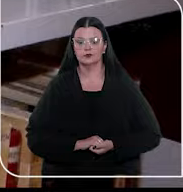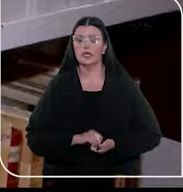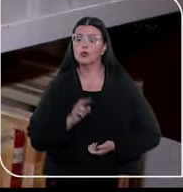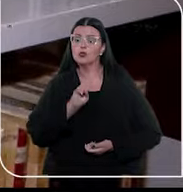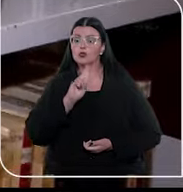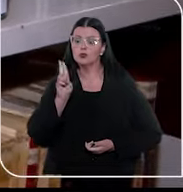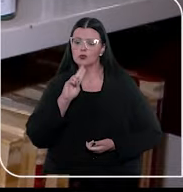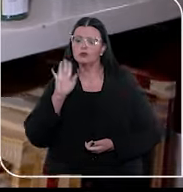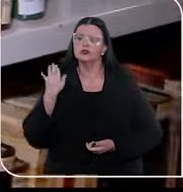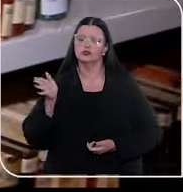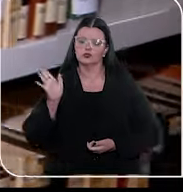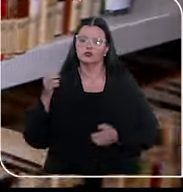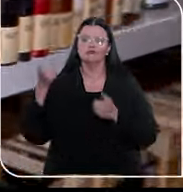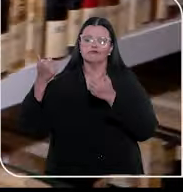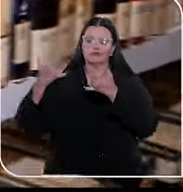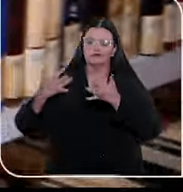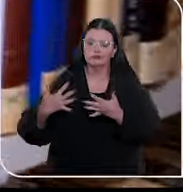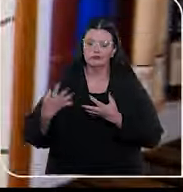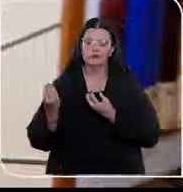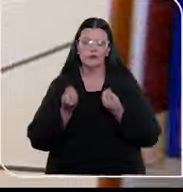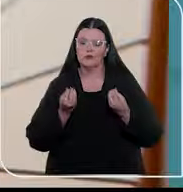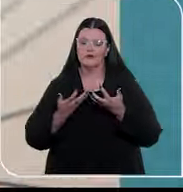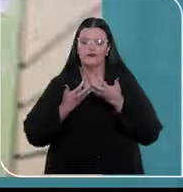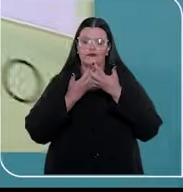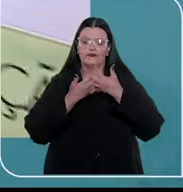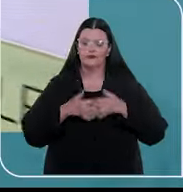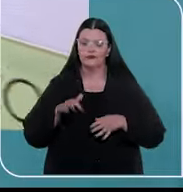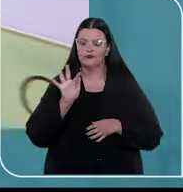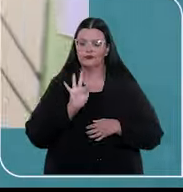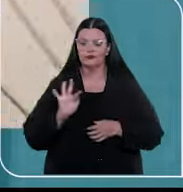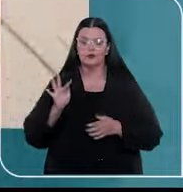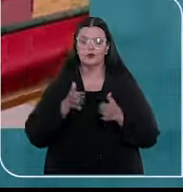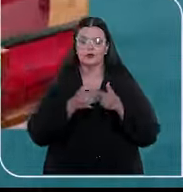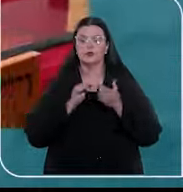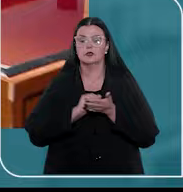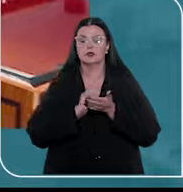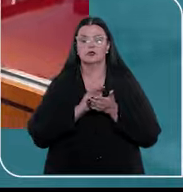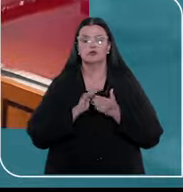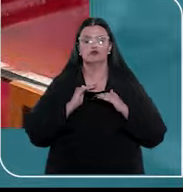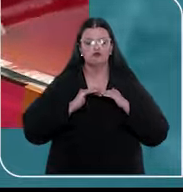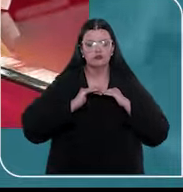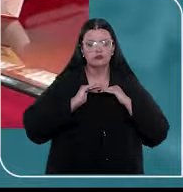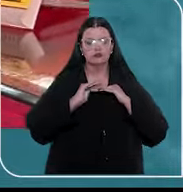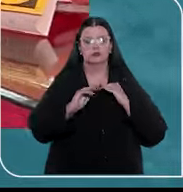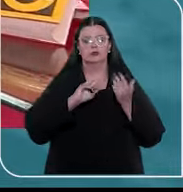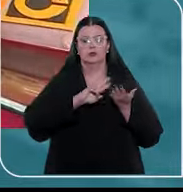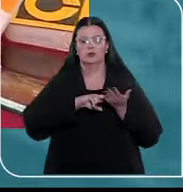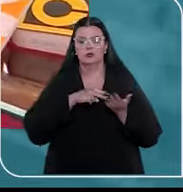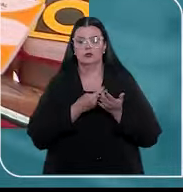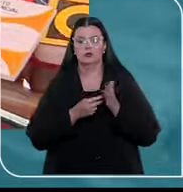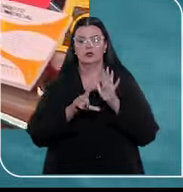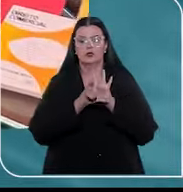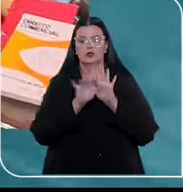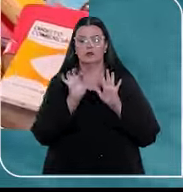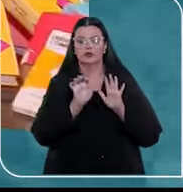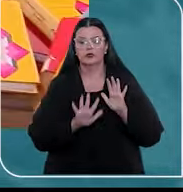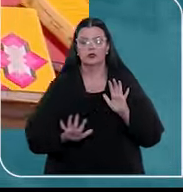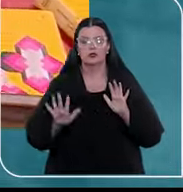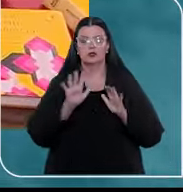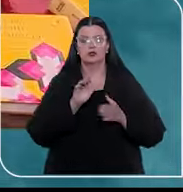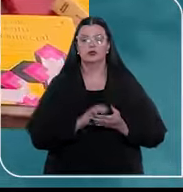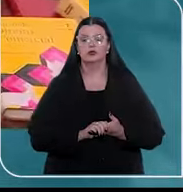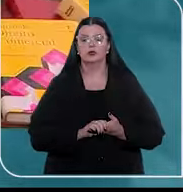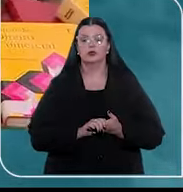O nome dele já explica um pouco a sua função. O pedido de uniformização de interpretação de lei federal